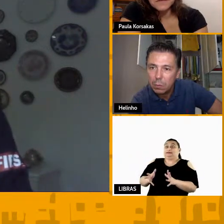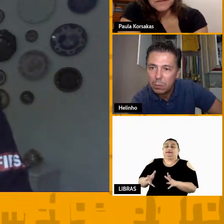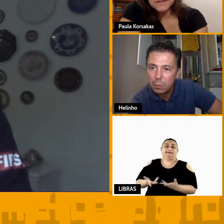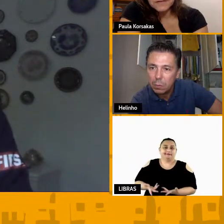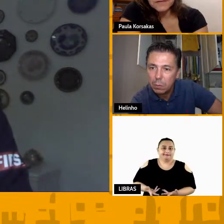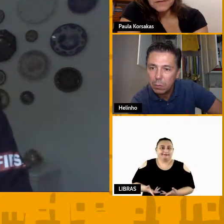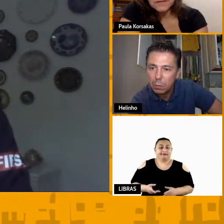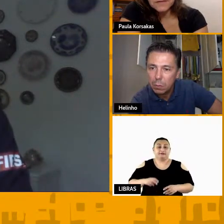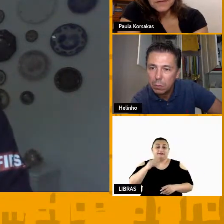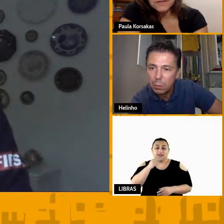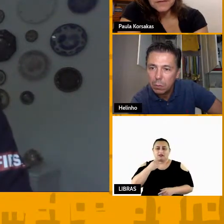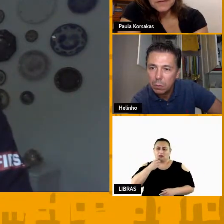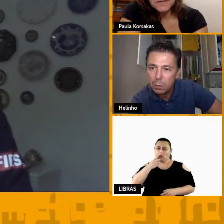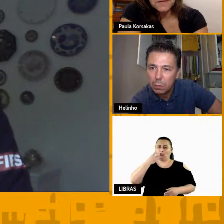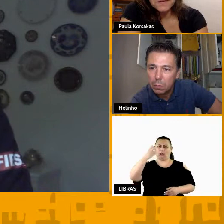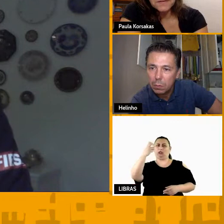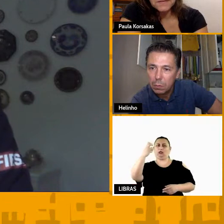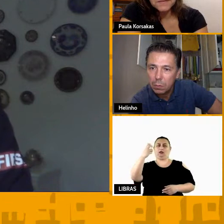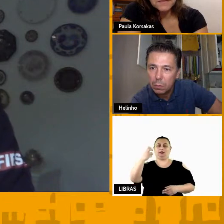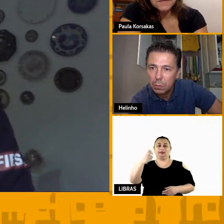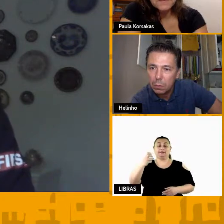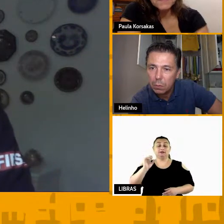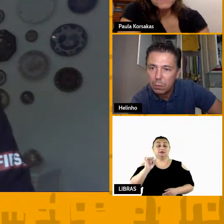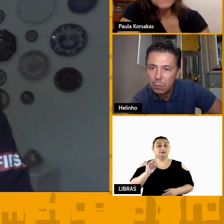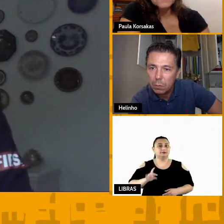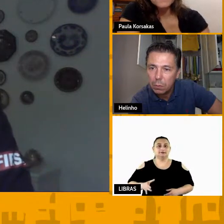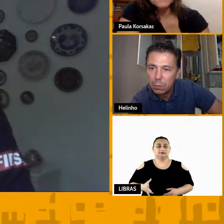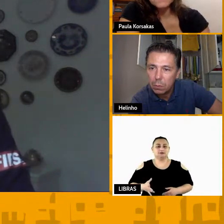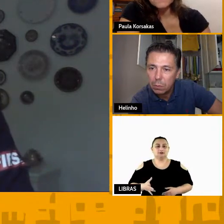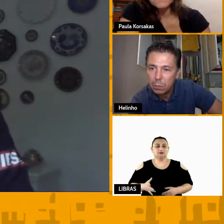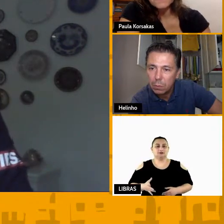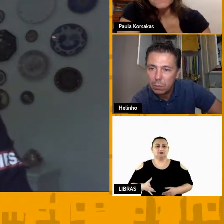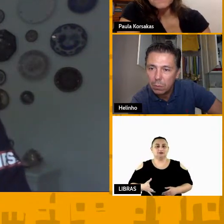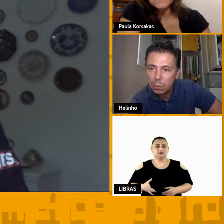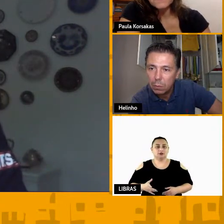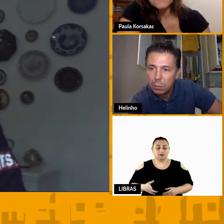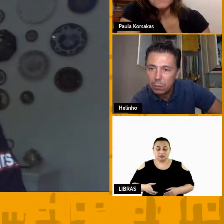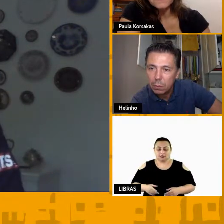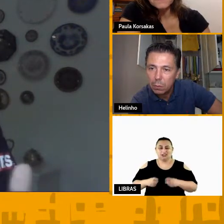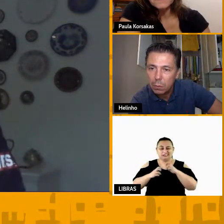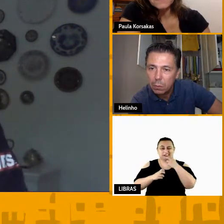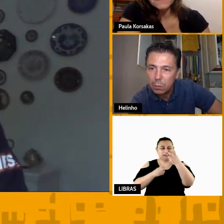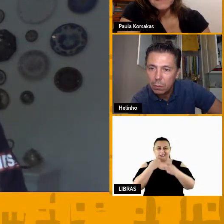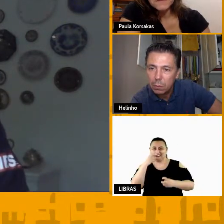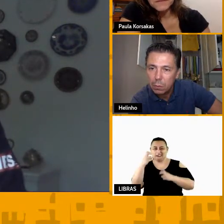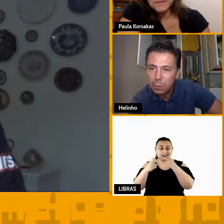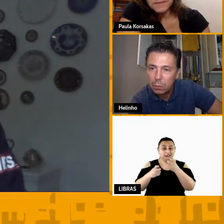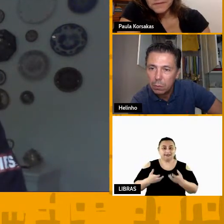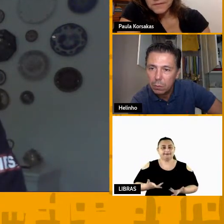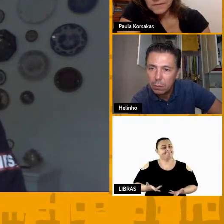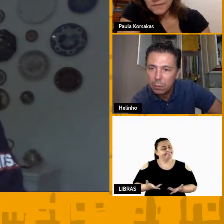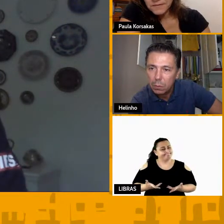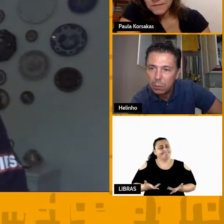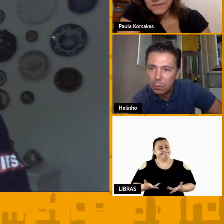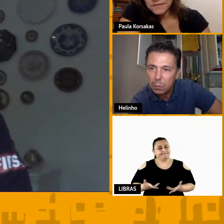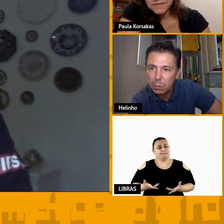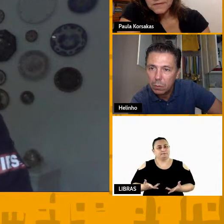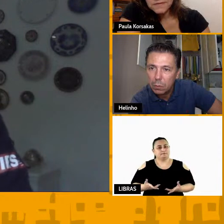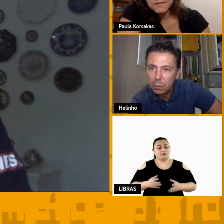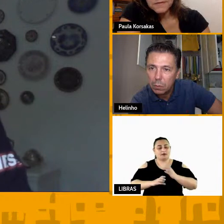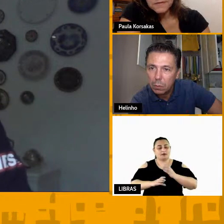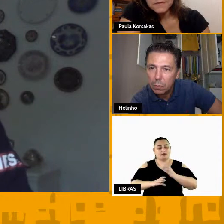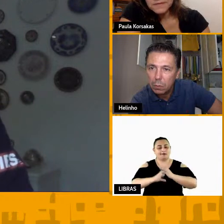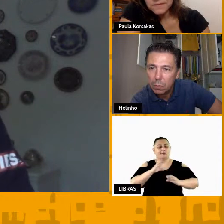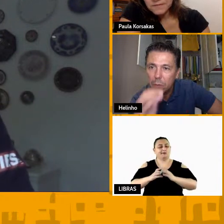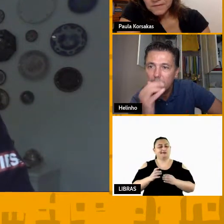aumenta o tom muito forte e só consegue conversar gritando quer dizer que a comunicação